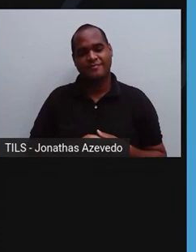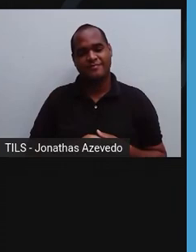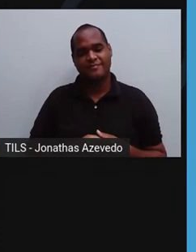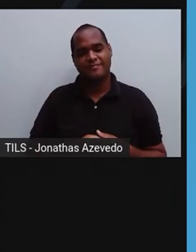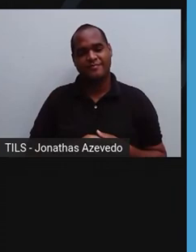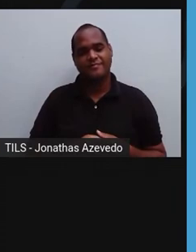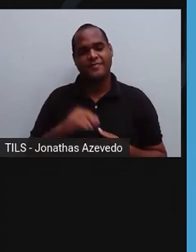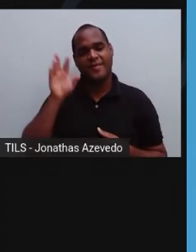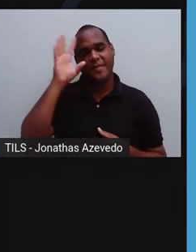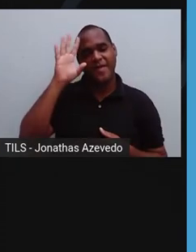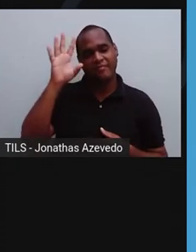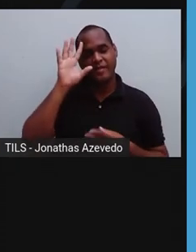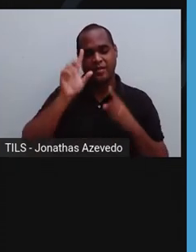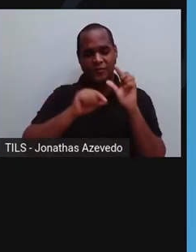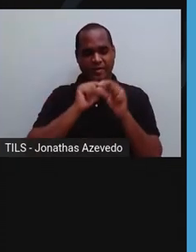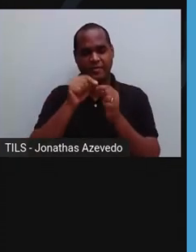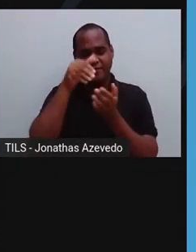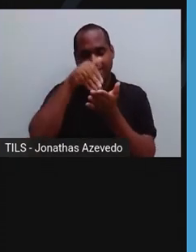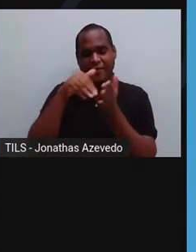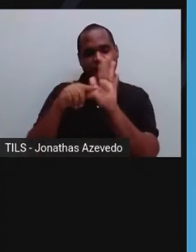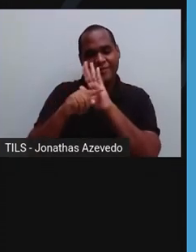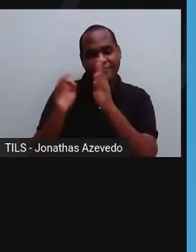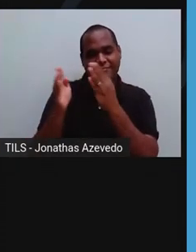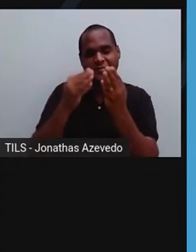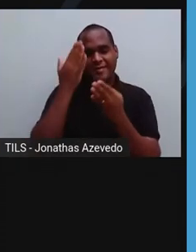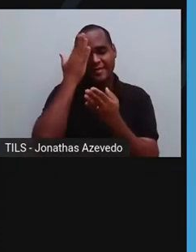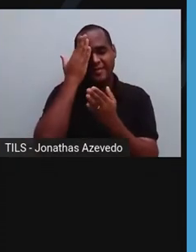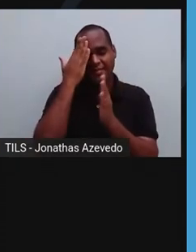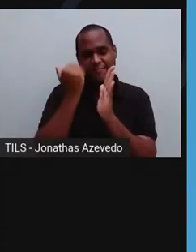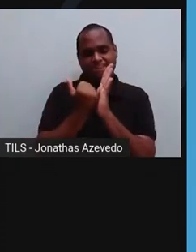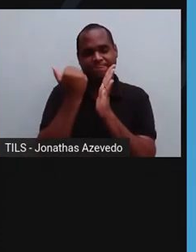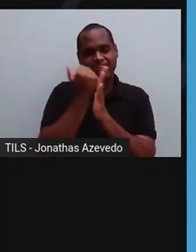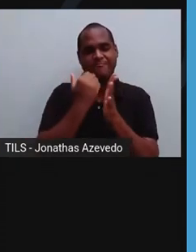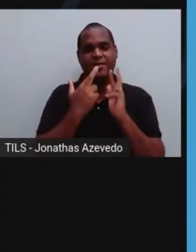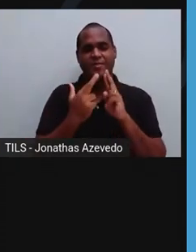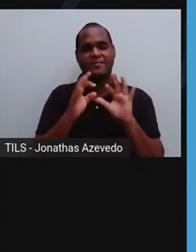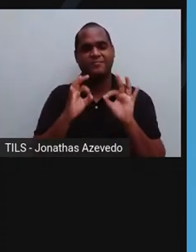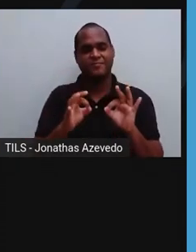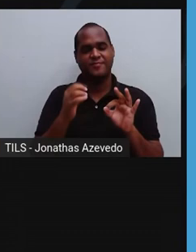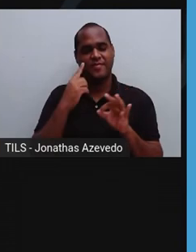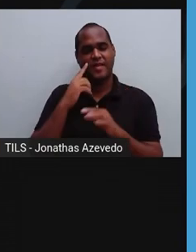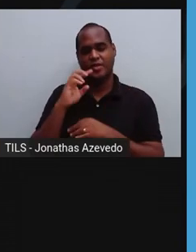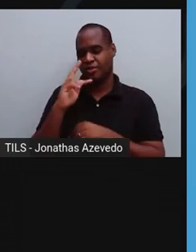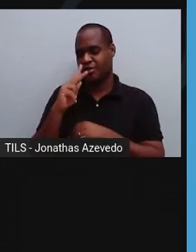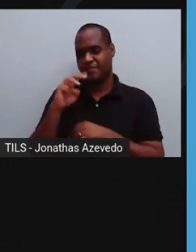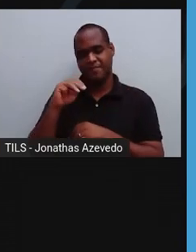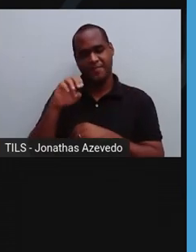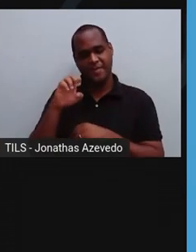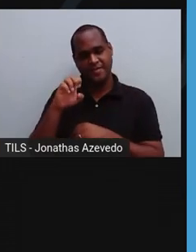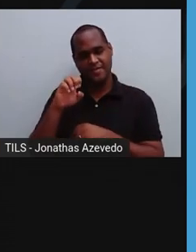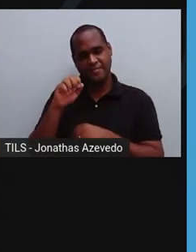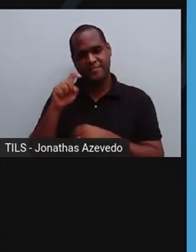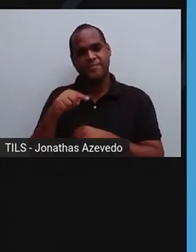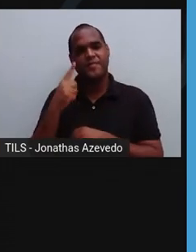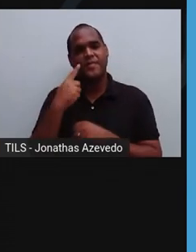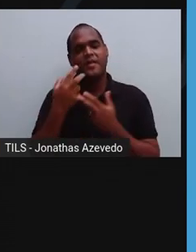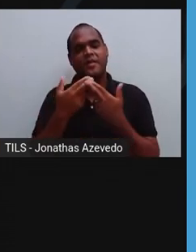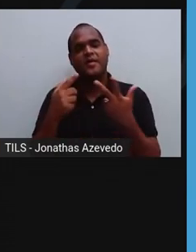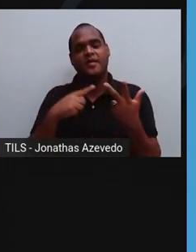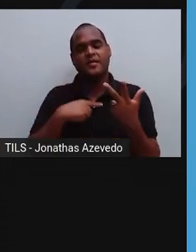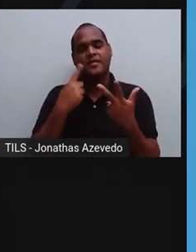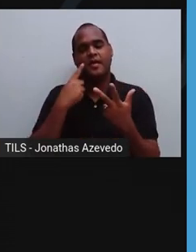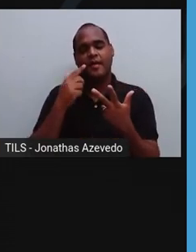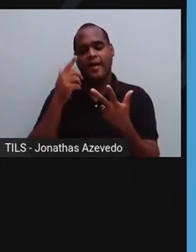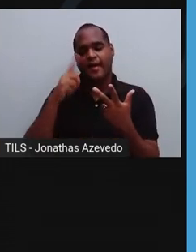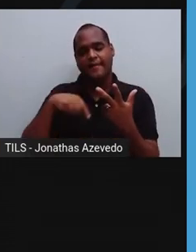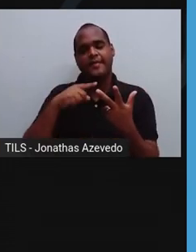Pense nisso, que no final do vídeo você saberá a resposta. Shimeji Ele é facilmente reconhecido graças ao seu